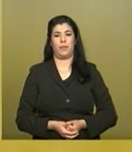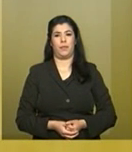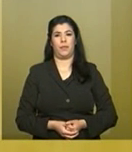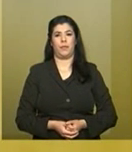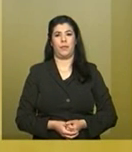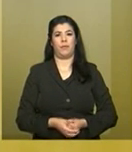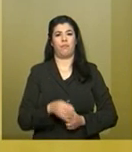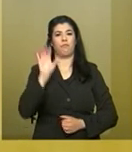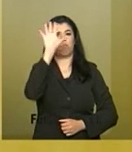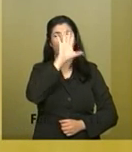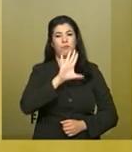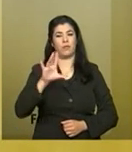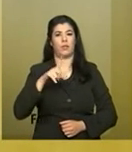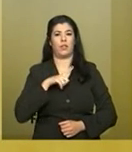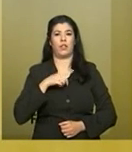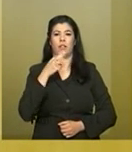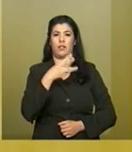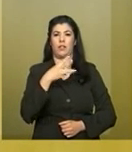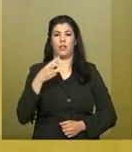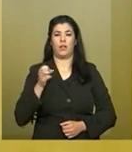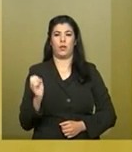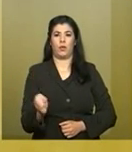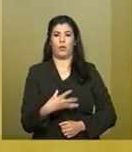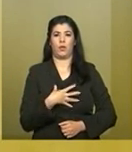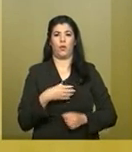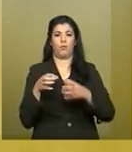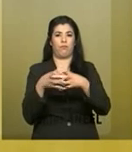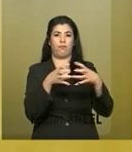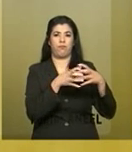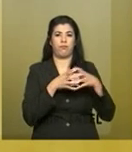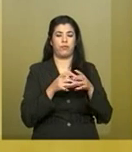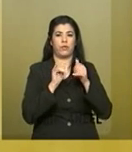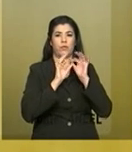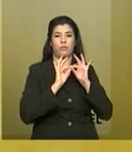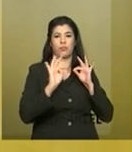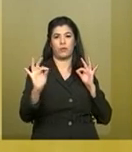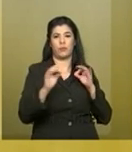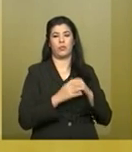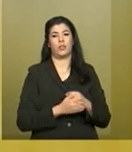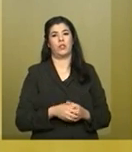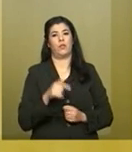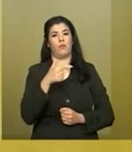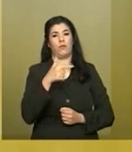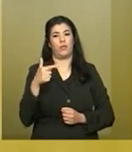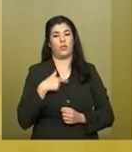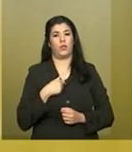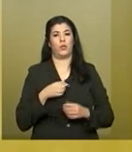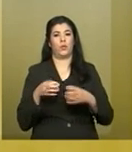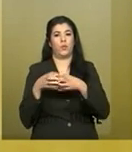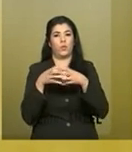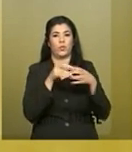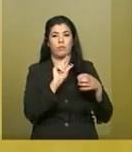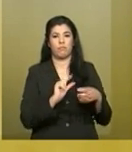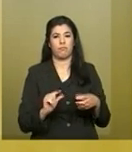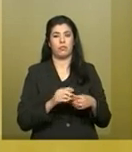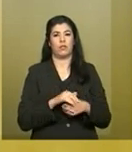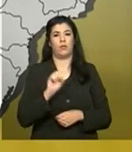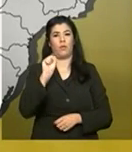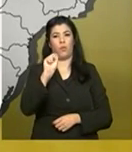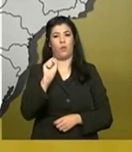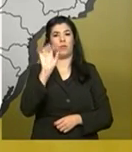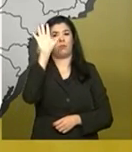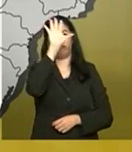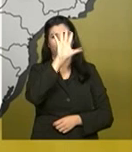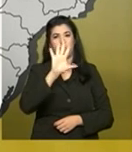Ao todo, são 33 novas linhas de transmissão e 22 subestações. As obras vão ocorrer em oito estados brasileiros,